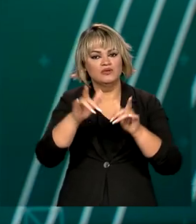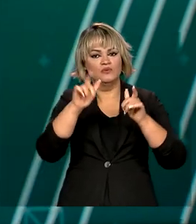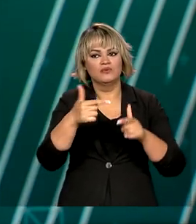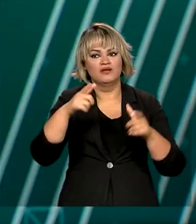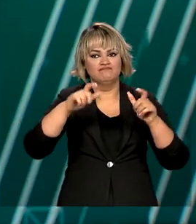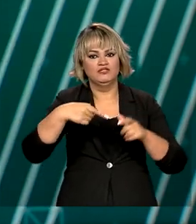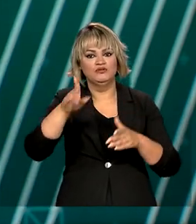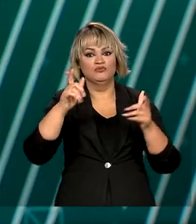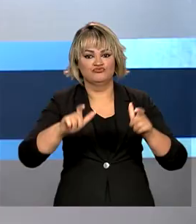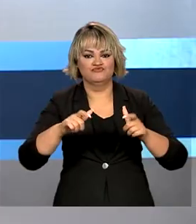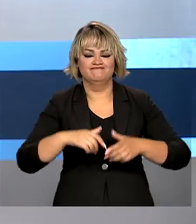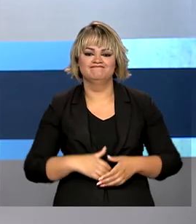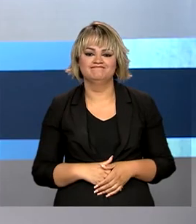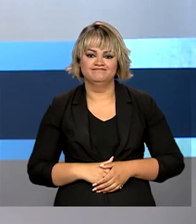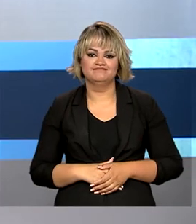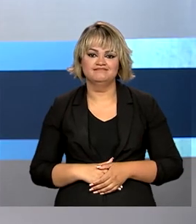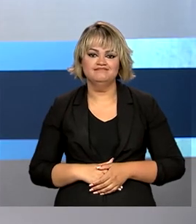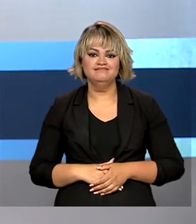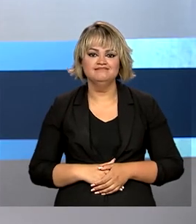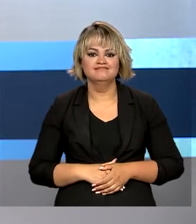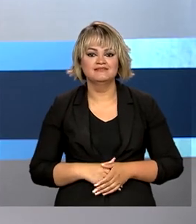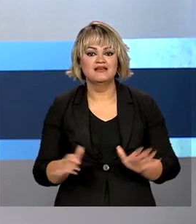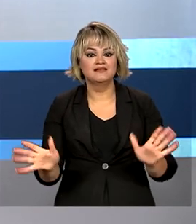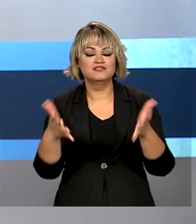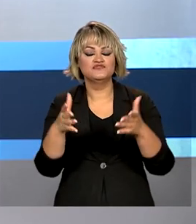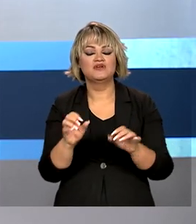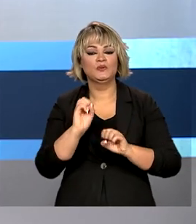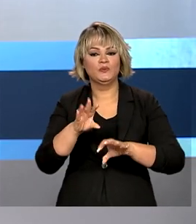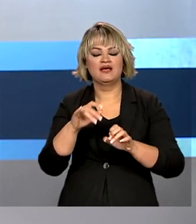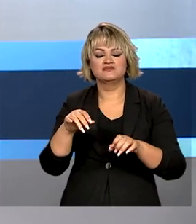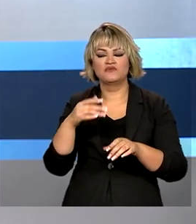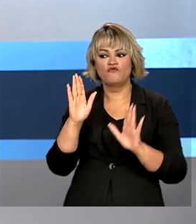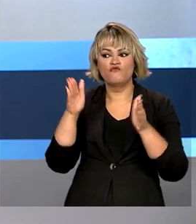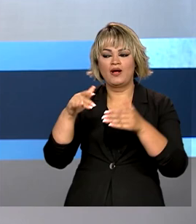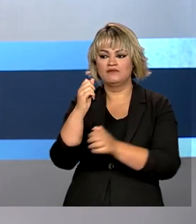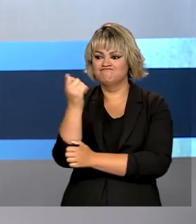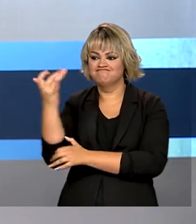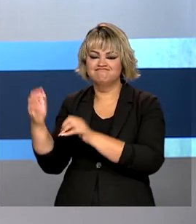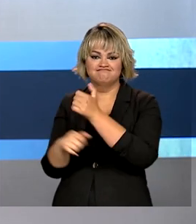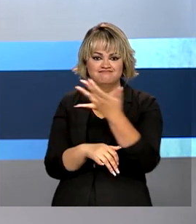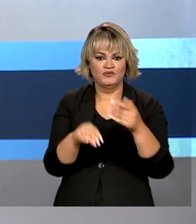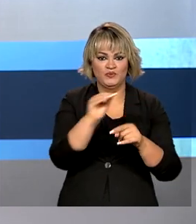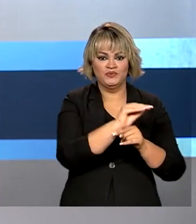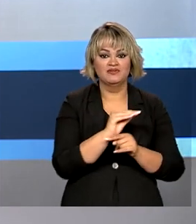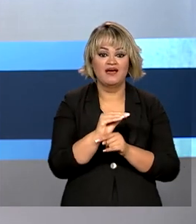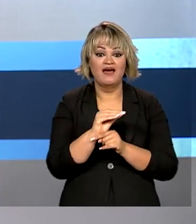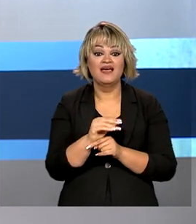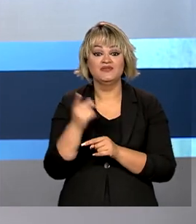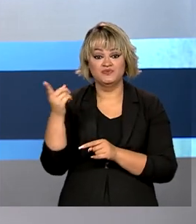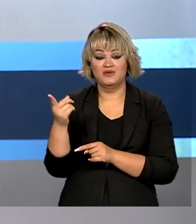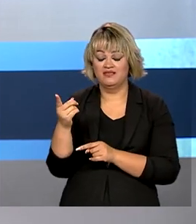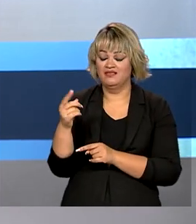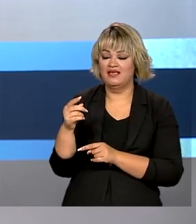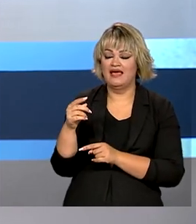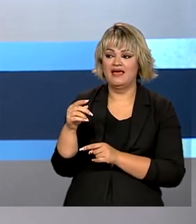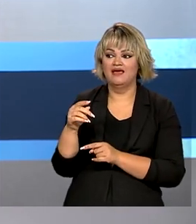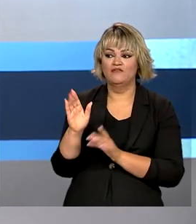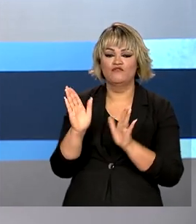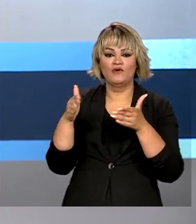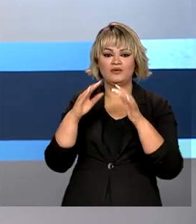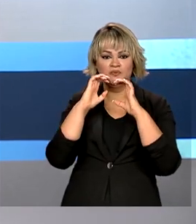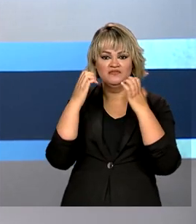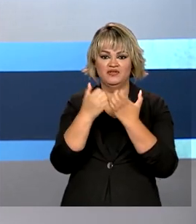atendimento. Promover a educação ambiental é o objetivo da 11ª Mostra do Circuito Tela